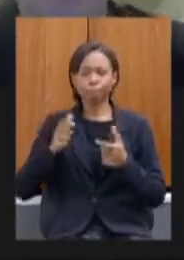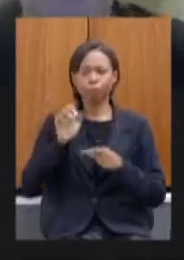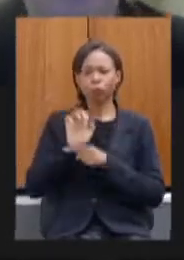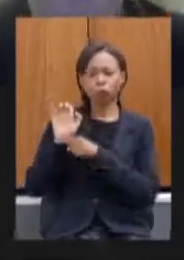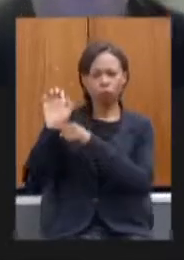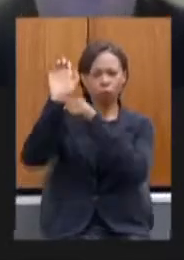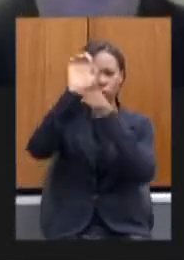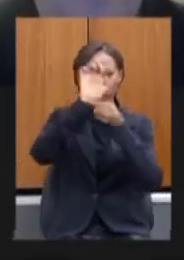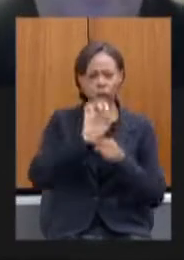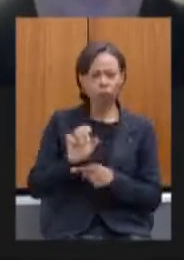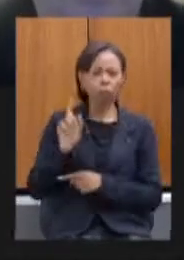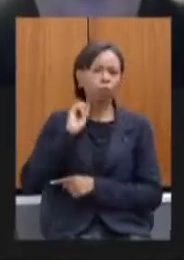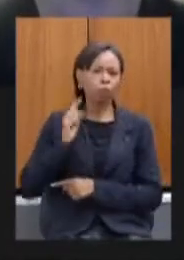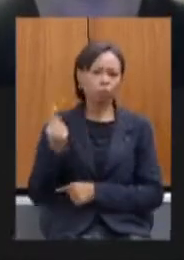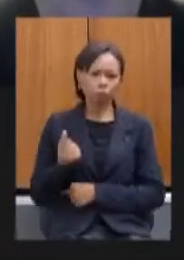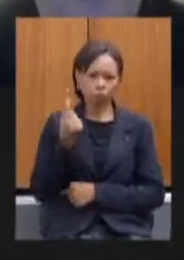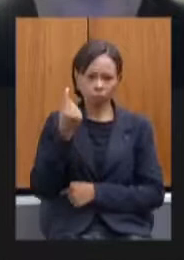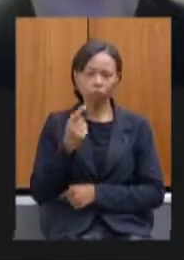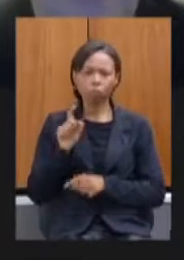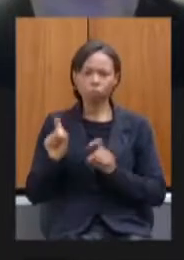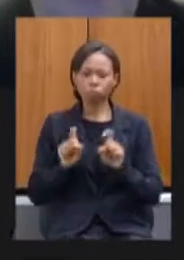brasileiros próximo